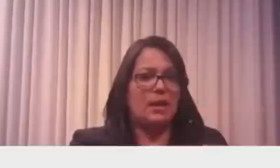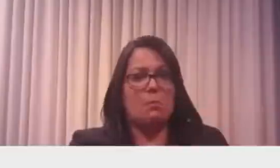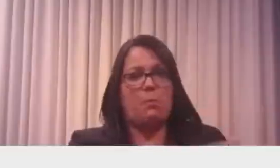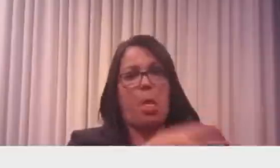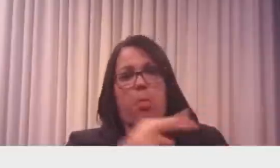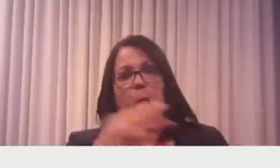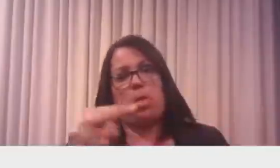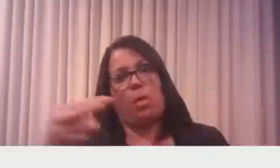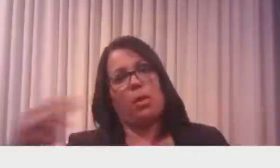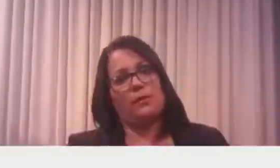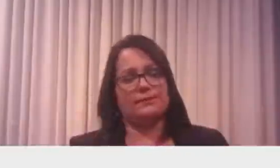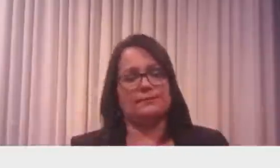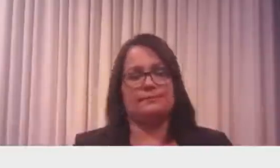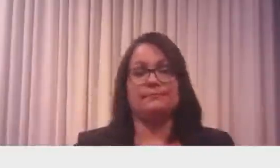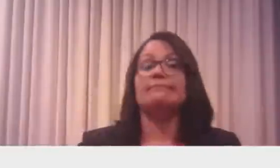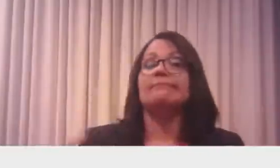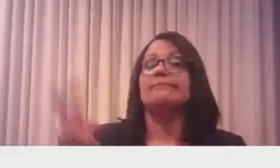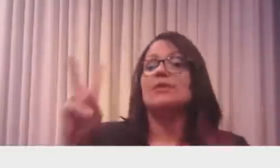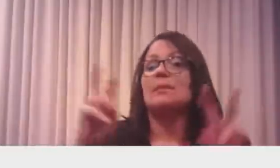Preço do etanol.